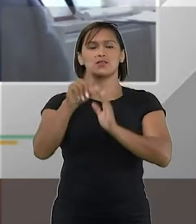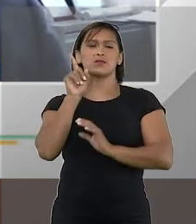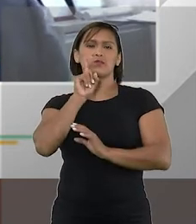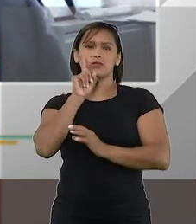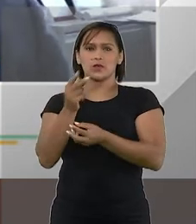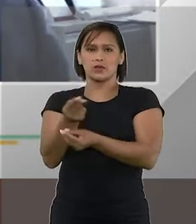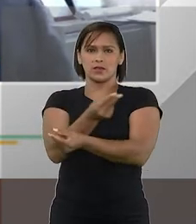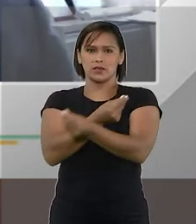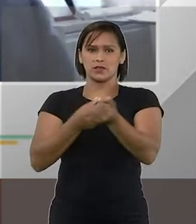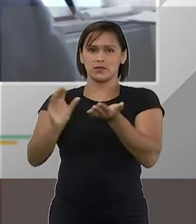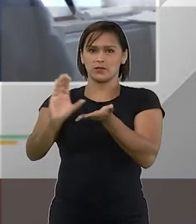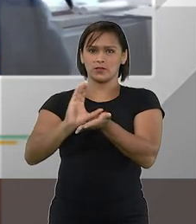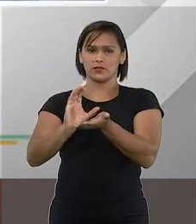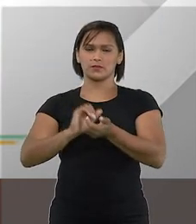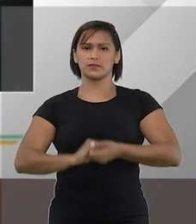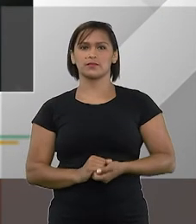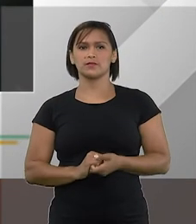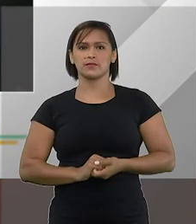de financiamento.